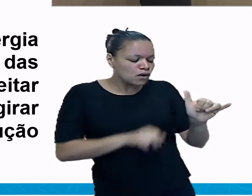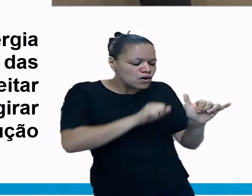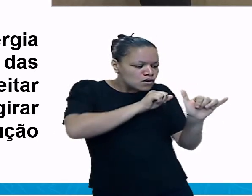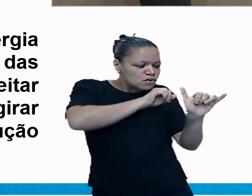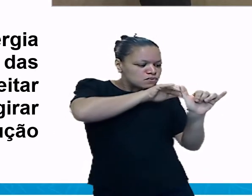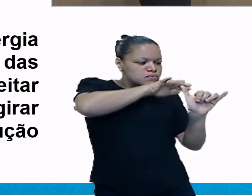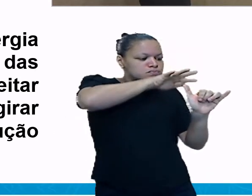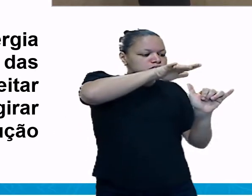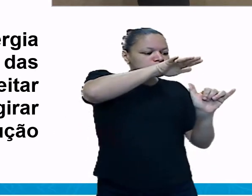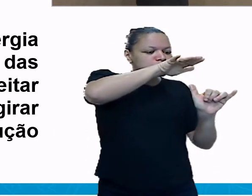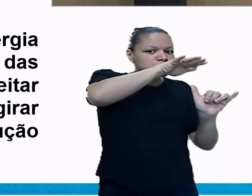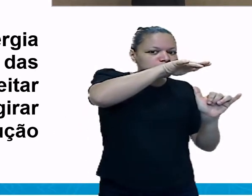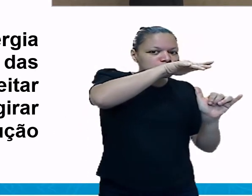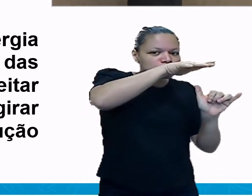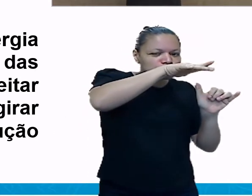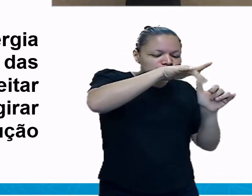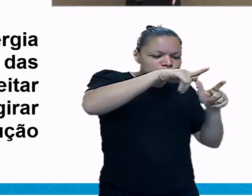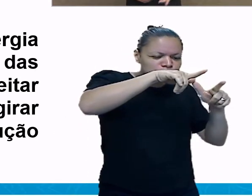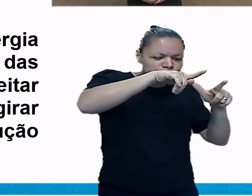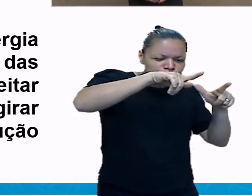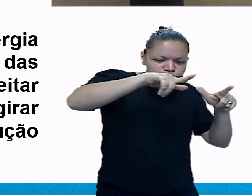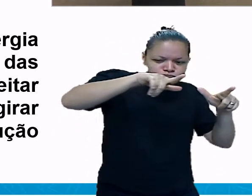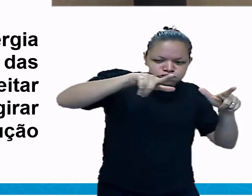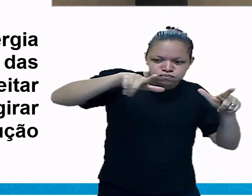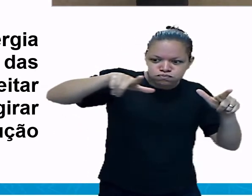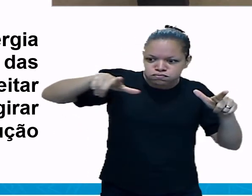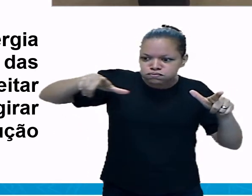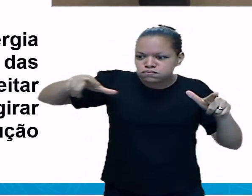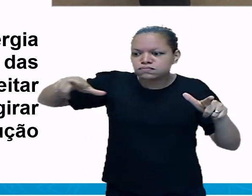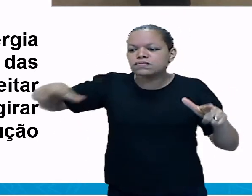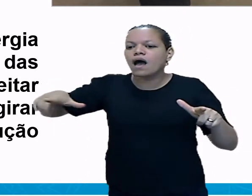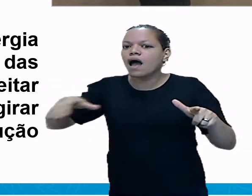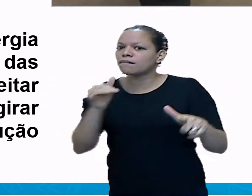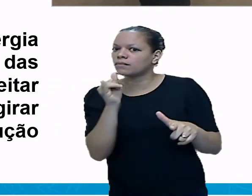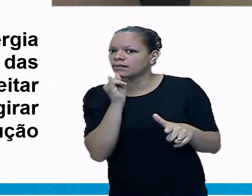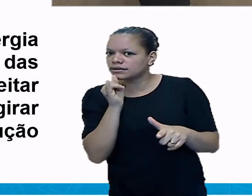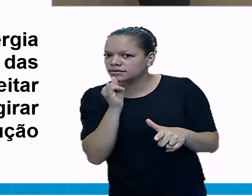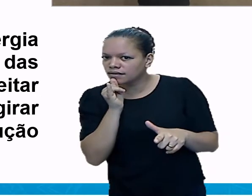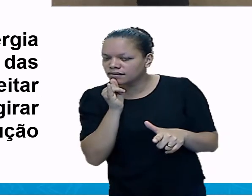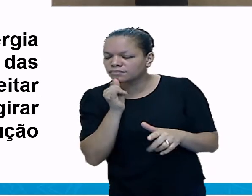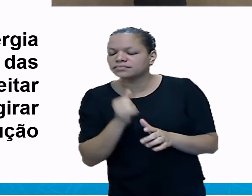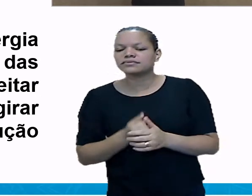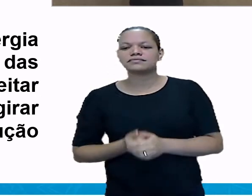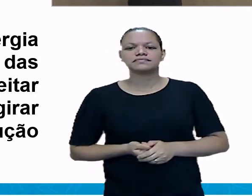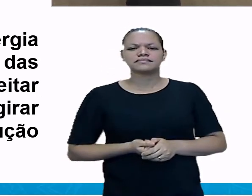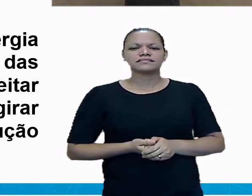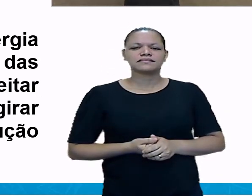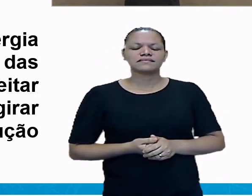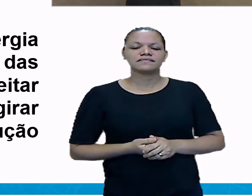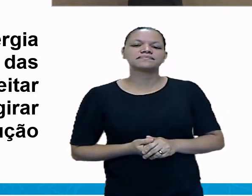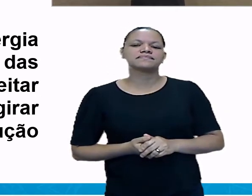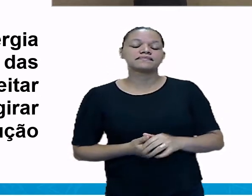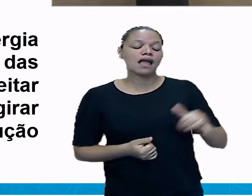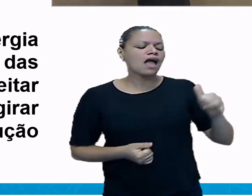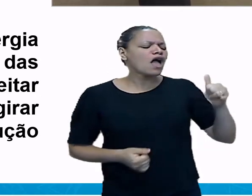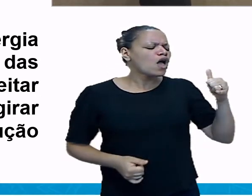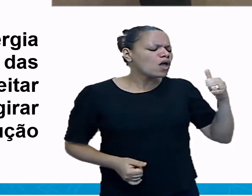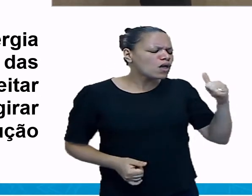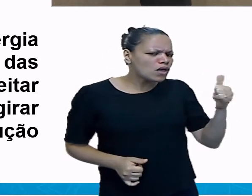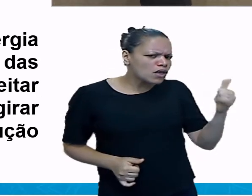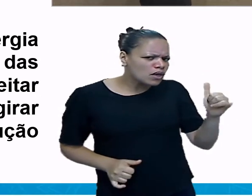placas fotocontáicas, por exemplo. Energia eólica.